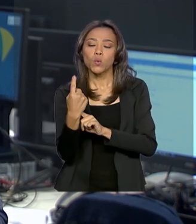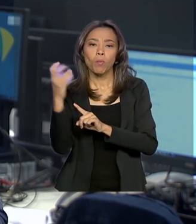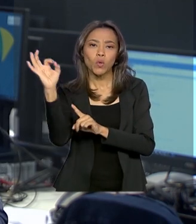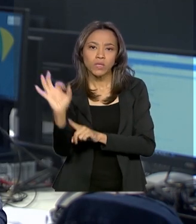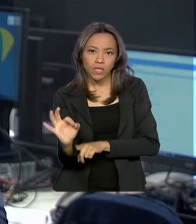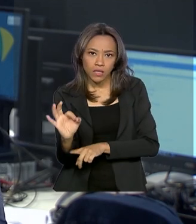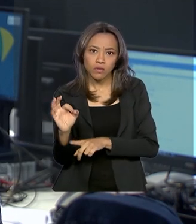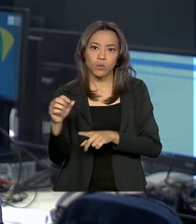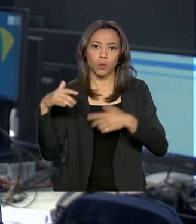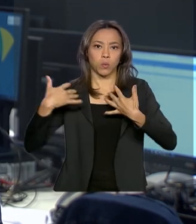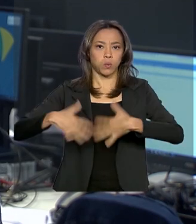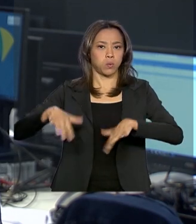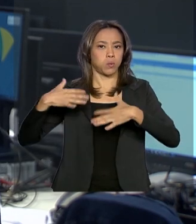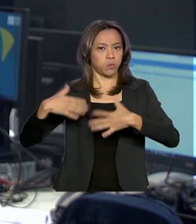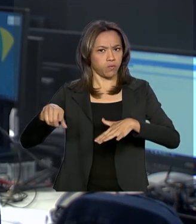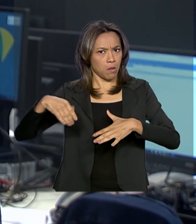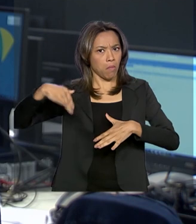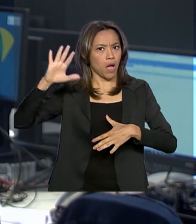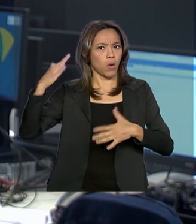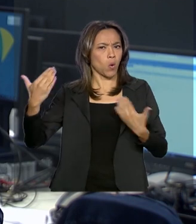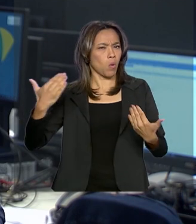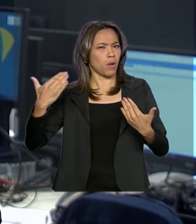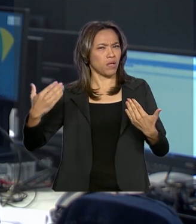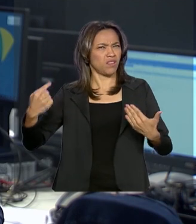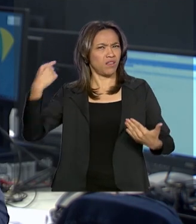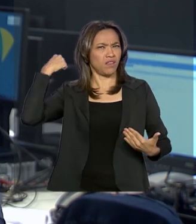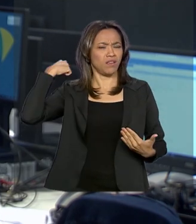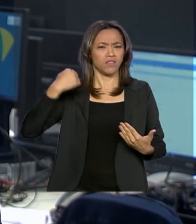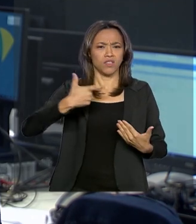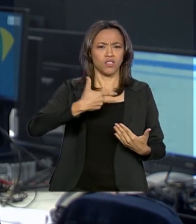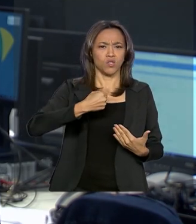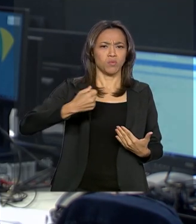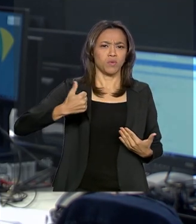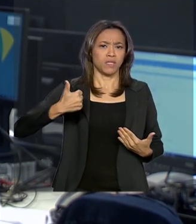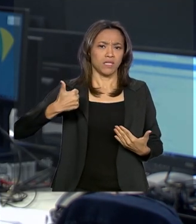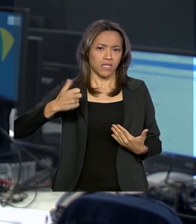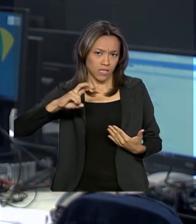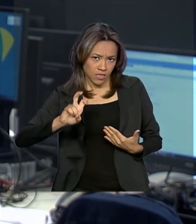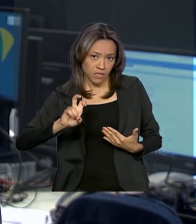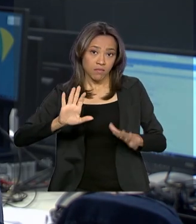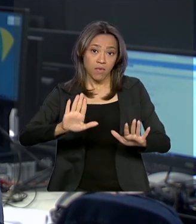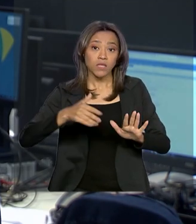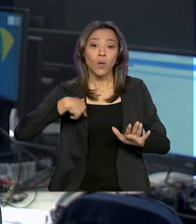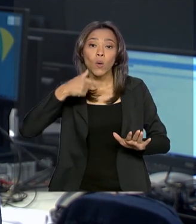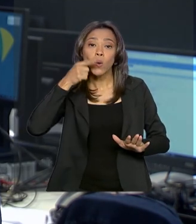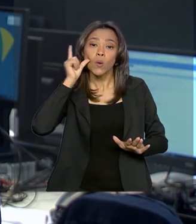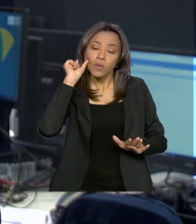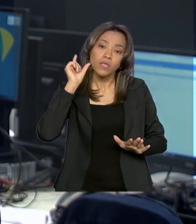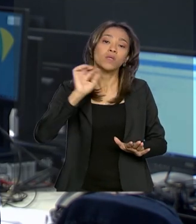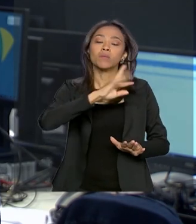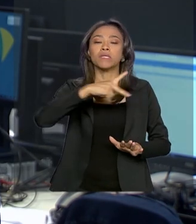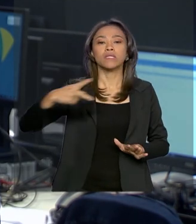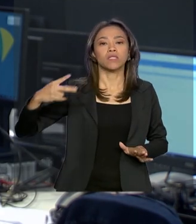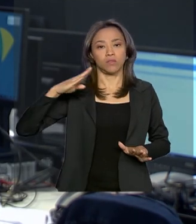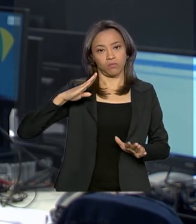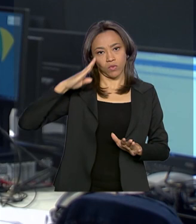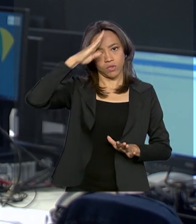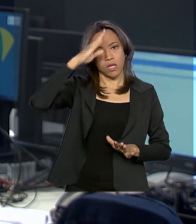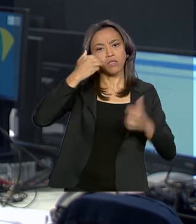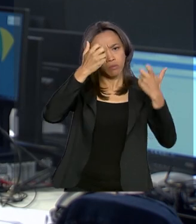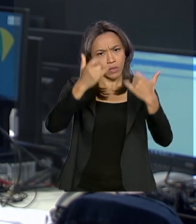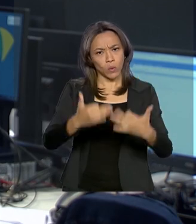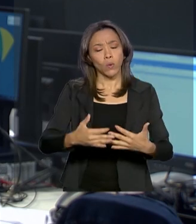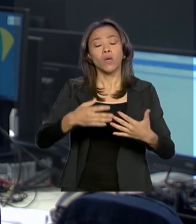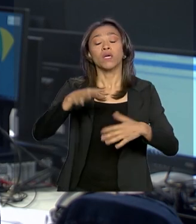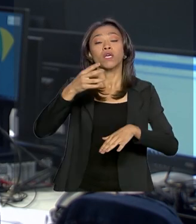maior para o mês desde 2015. Mas ontem, o presidente Jair Bolsonaro afirmou que o preço da carne bovina